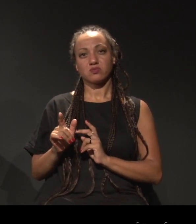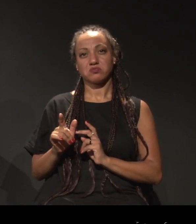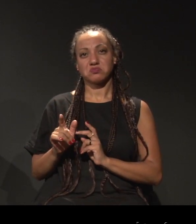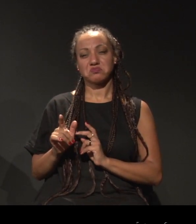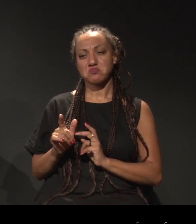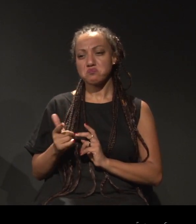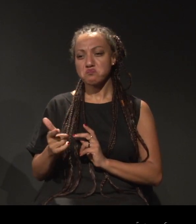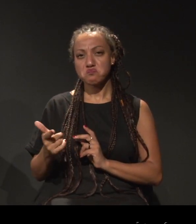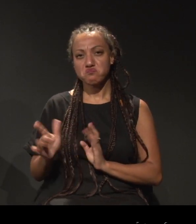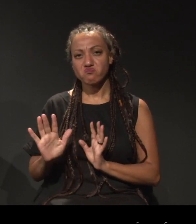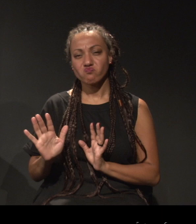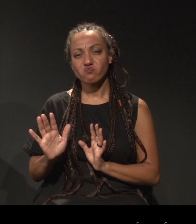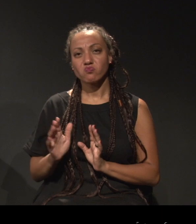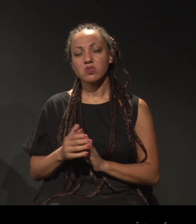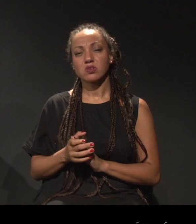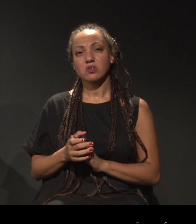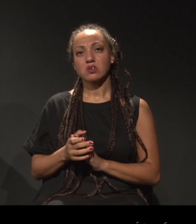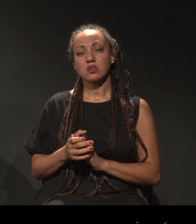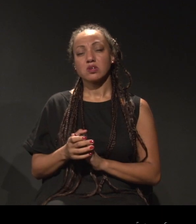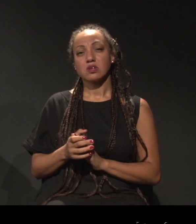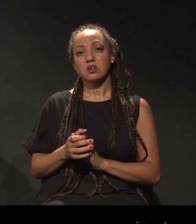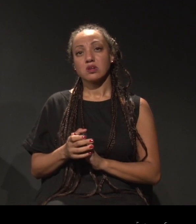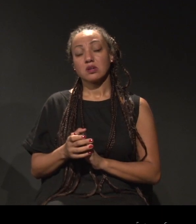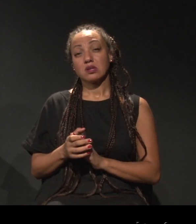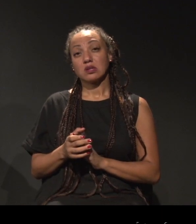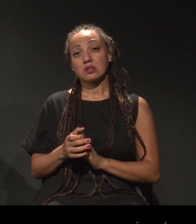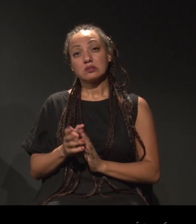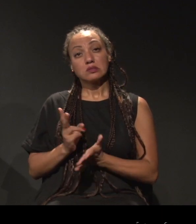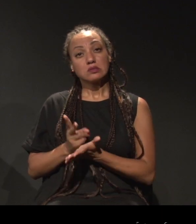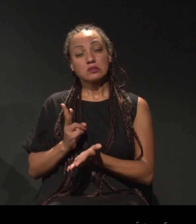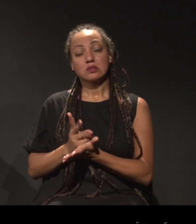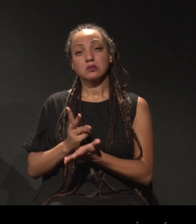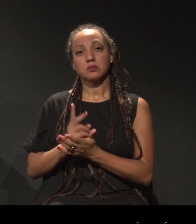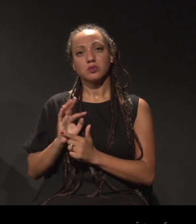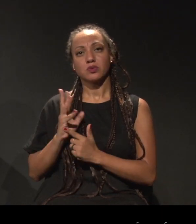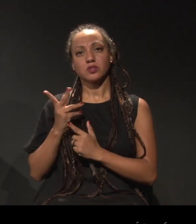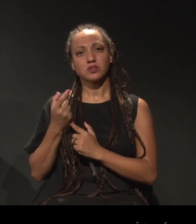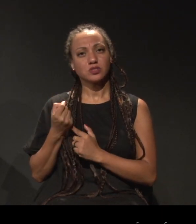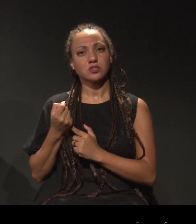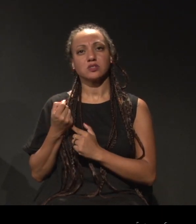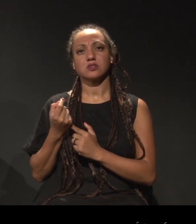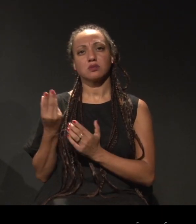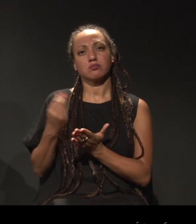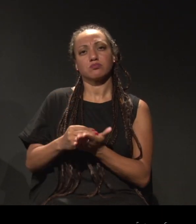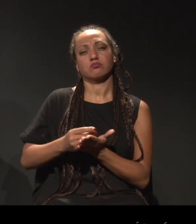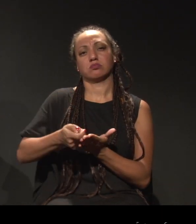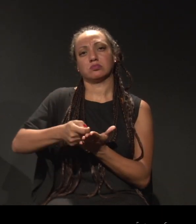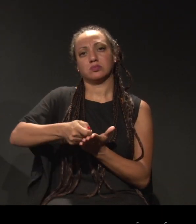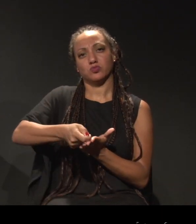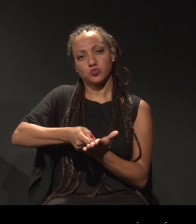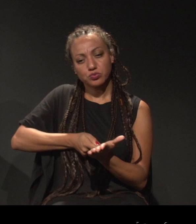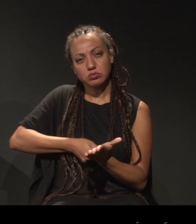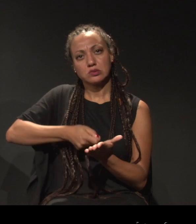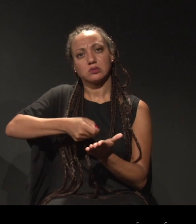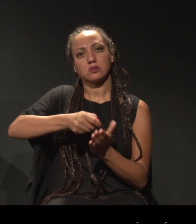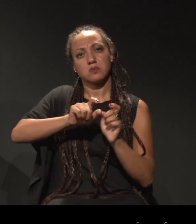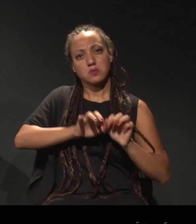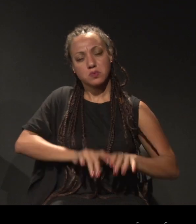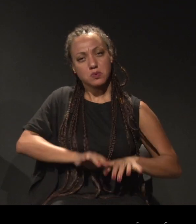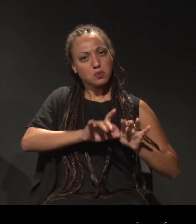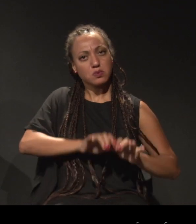E essa insistência em colocar isso em todos os documentos, em todos os registros,